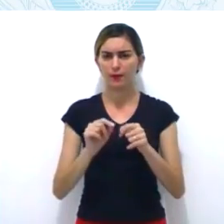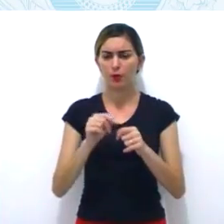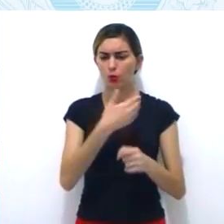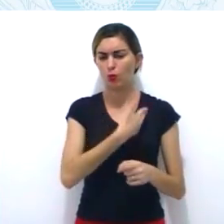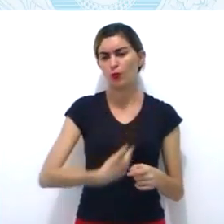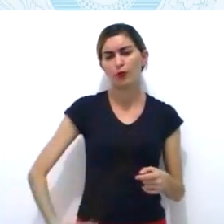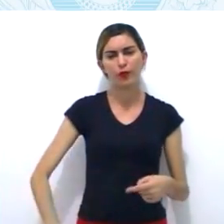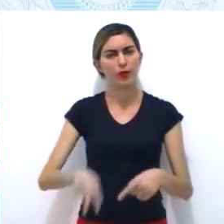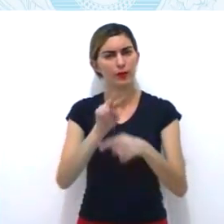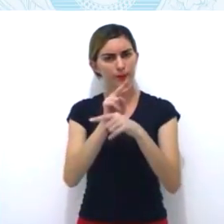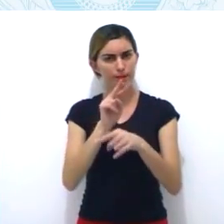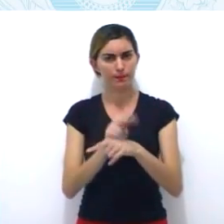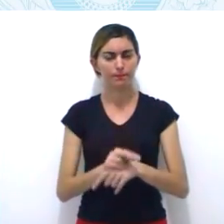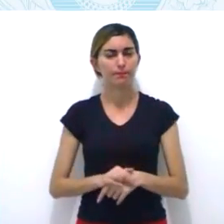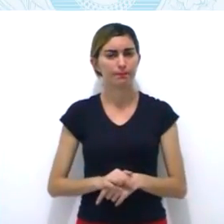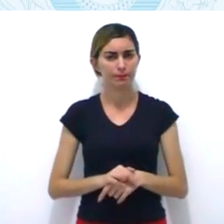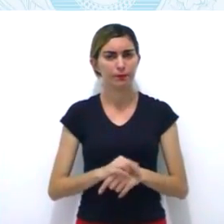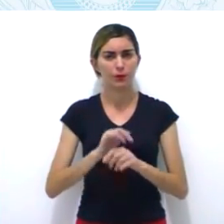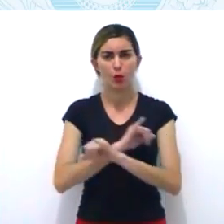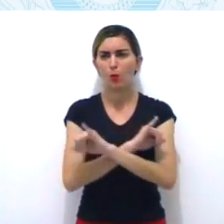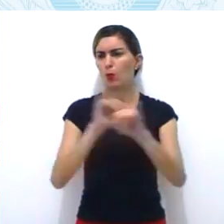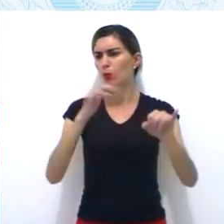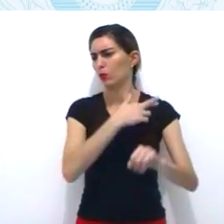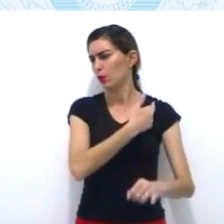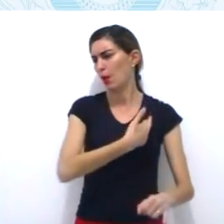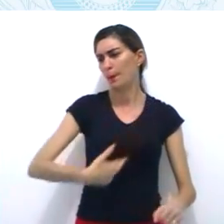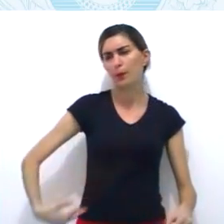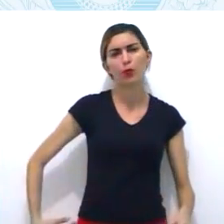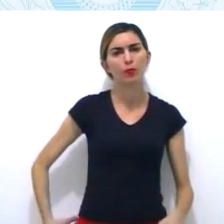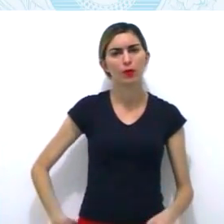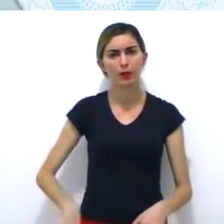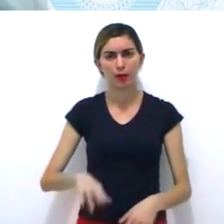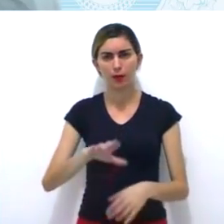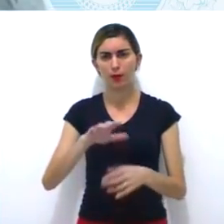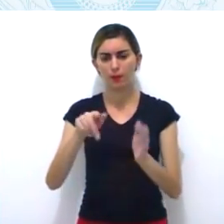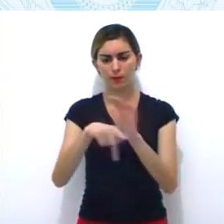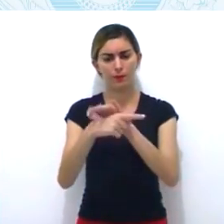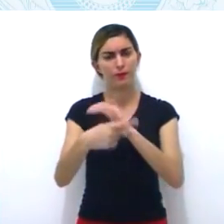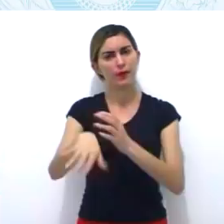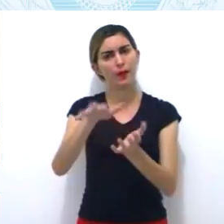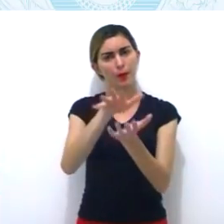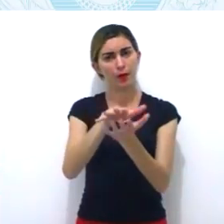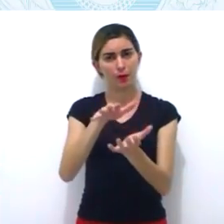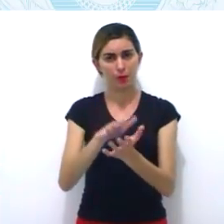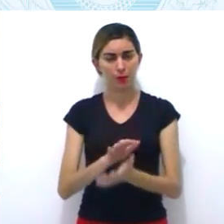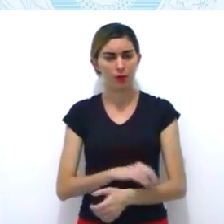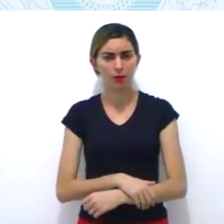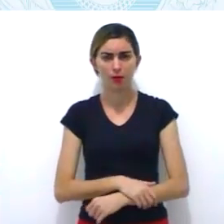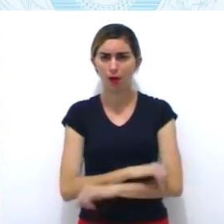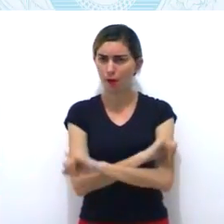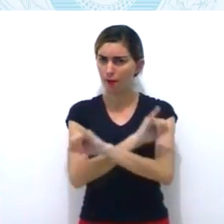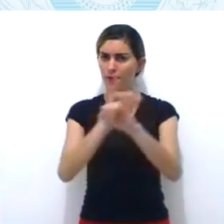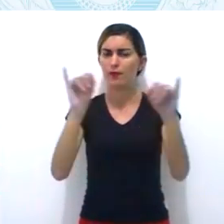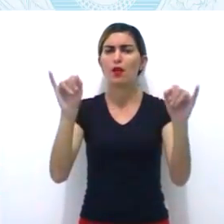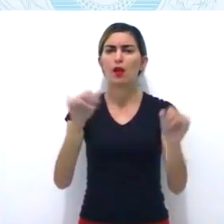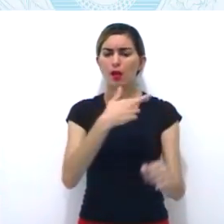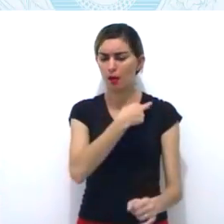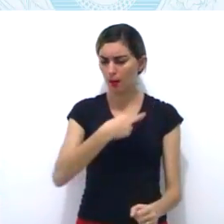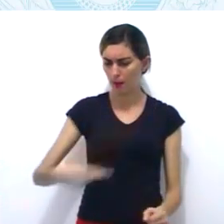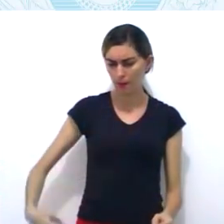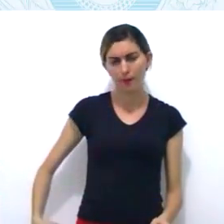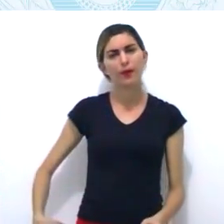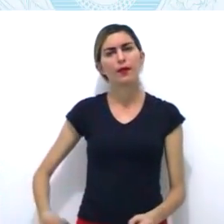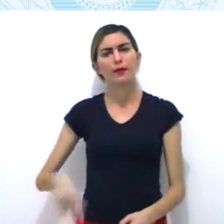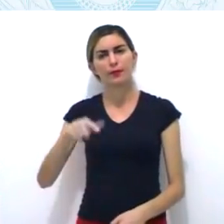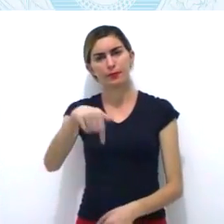República na capitania de Pernambuco. Estabelecida a liberdade de imprensa, a liberdade de credo.